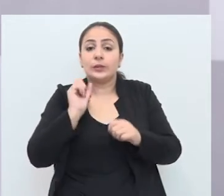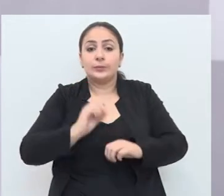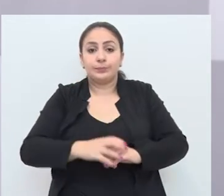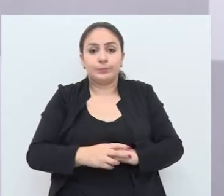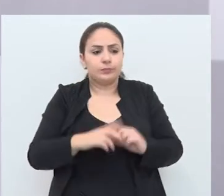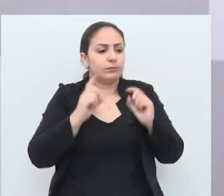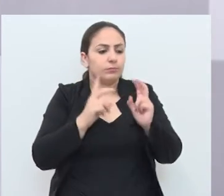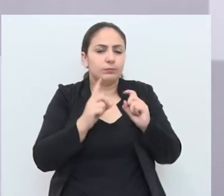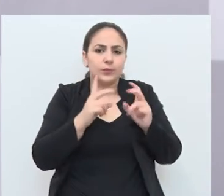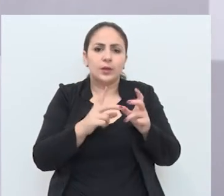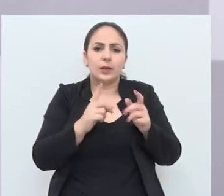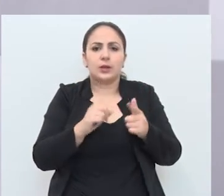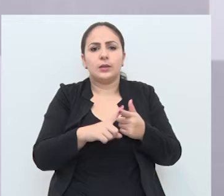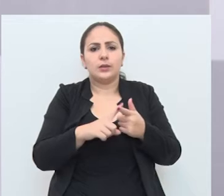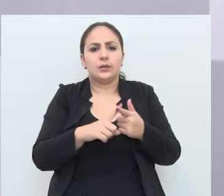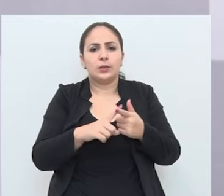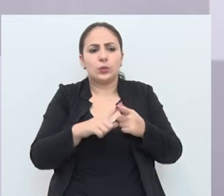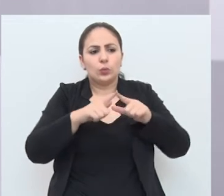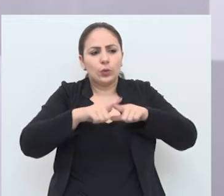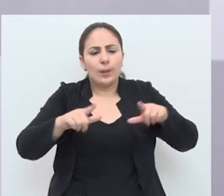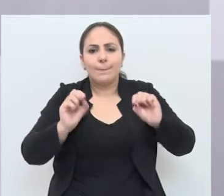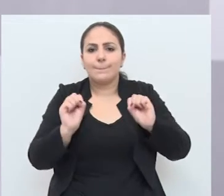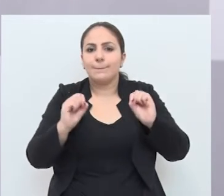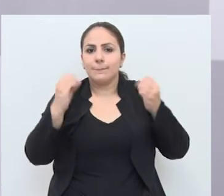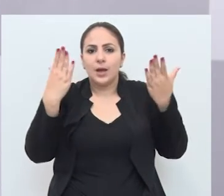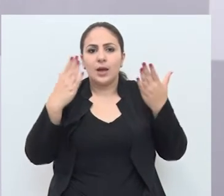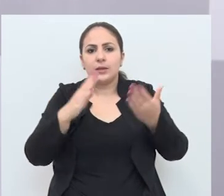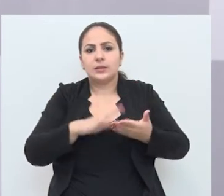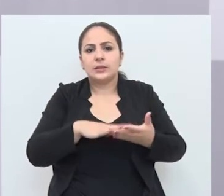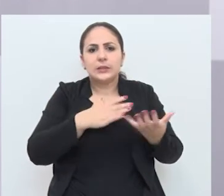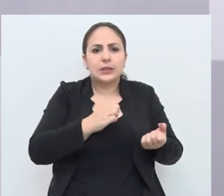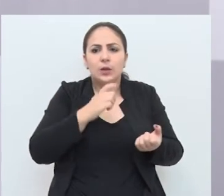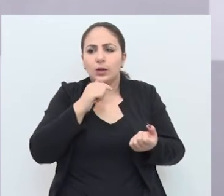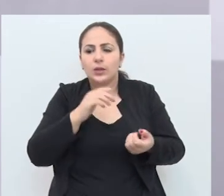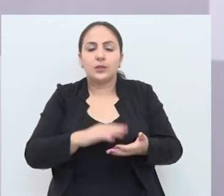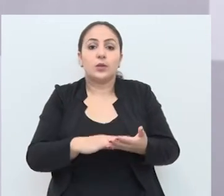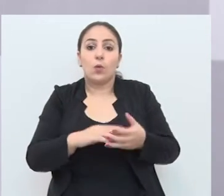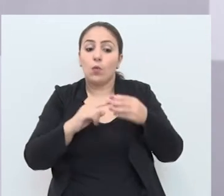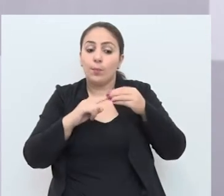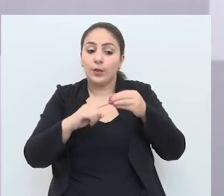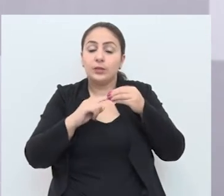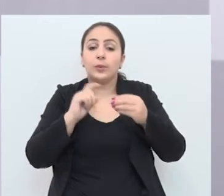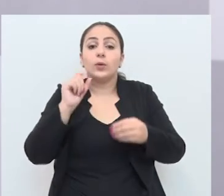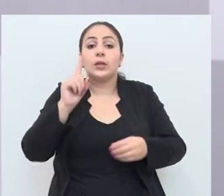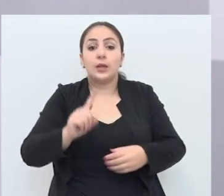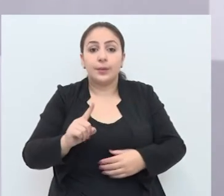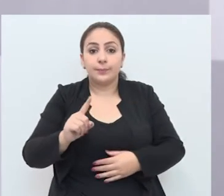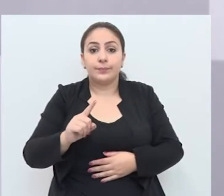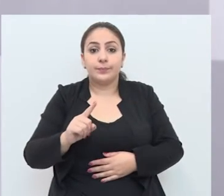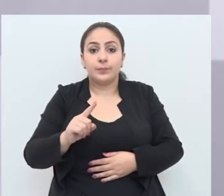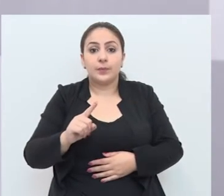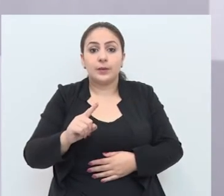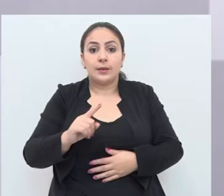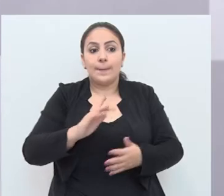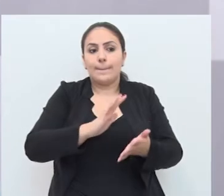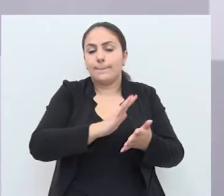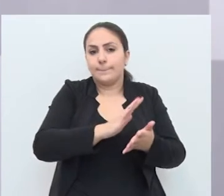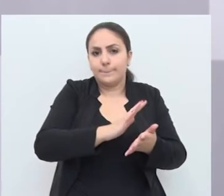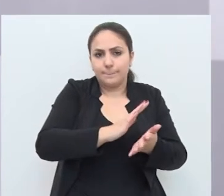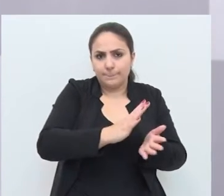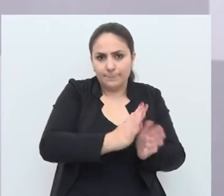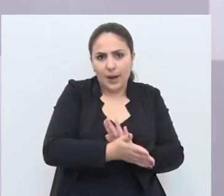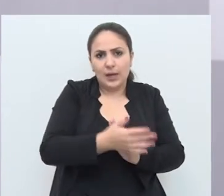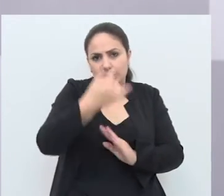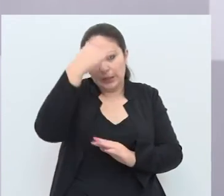comércio, né, de salão de baile e secos e molhados. Assim, o forte seria abate de gado,